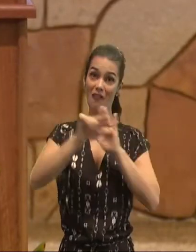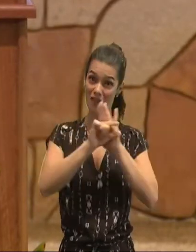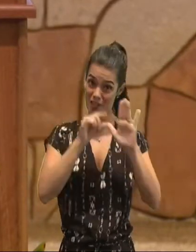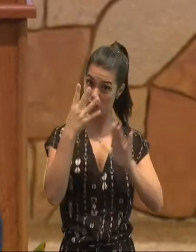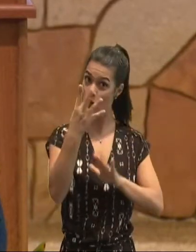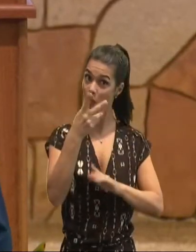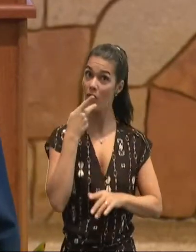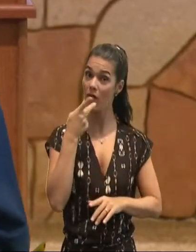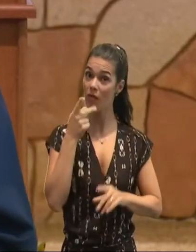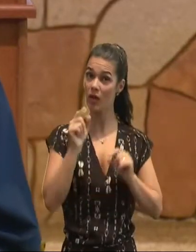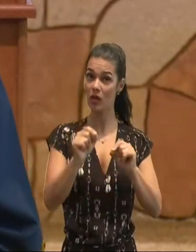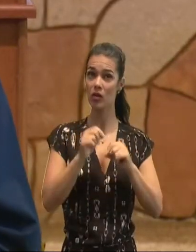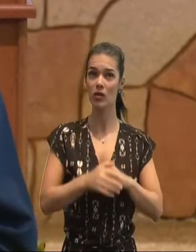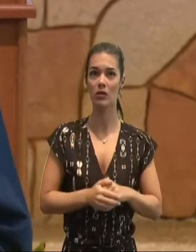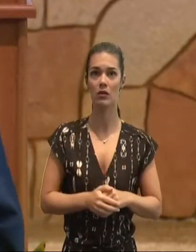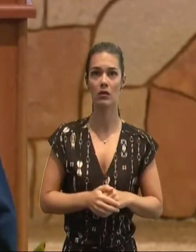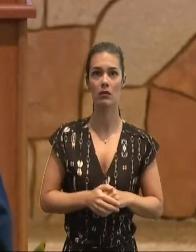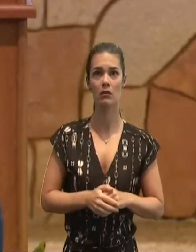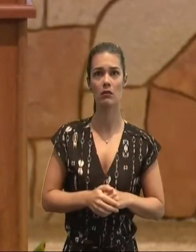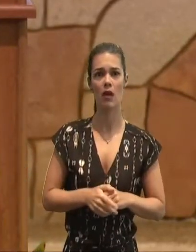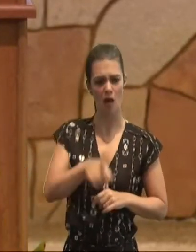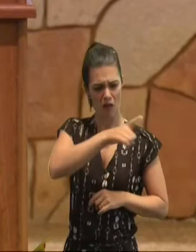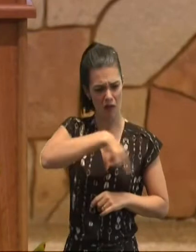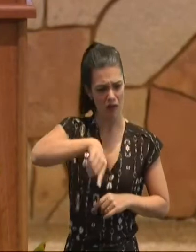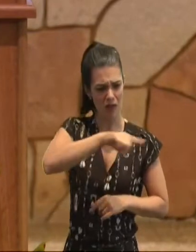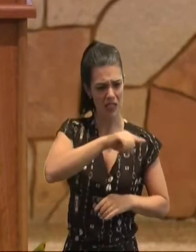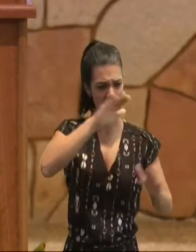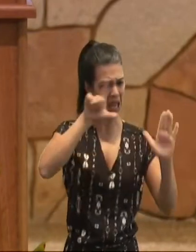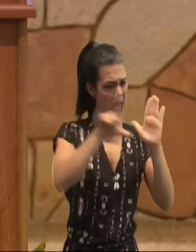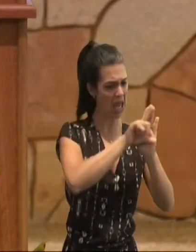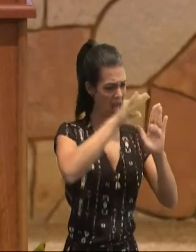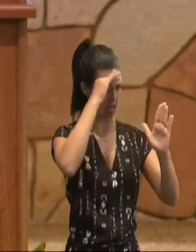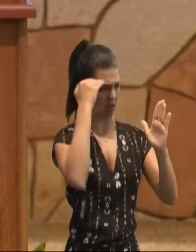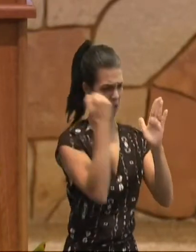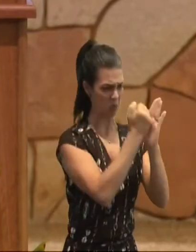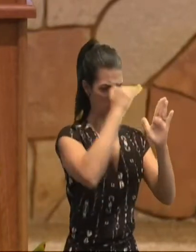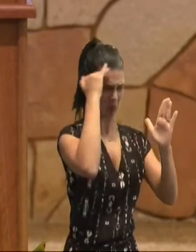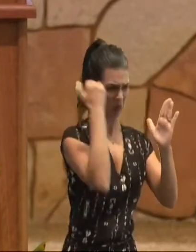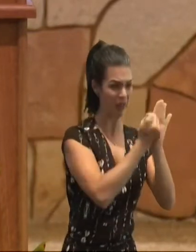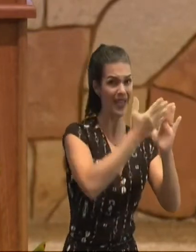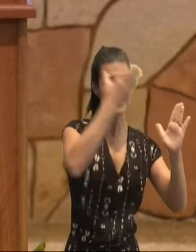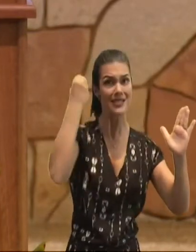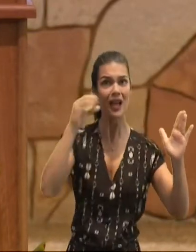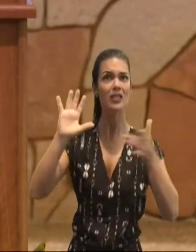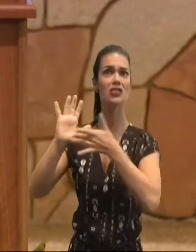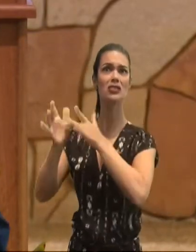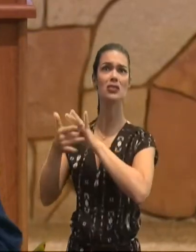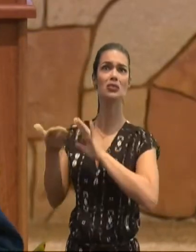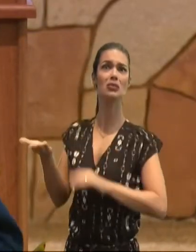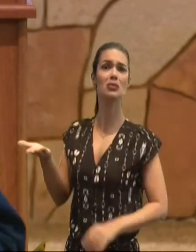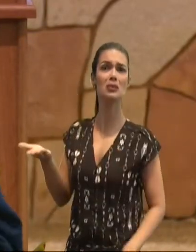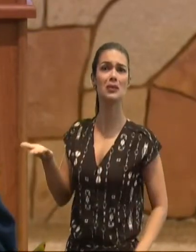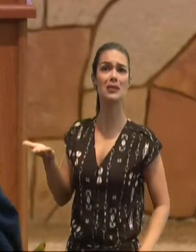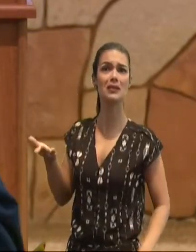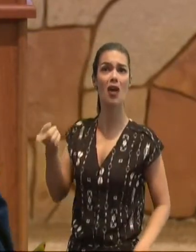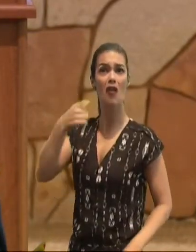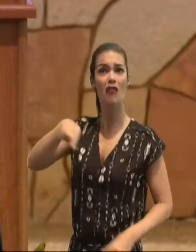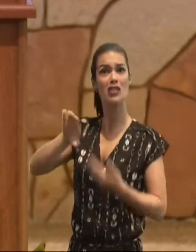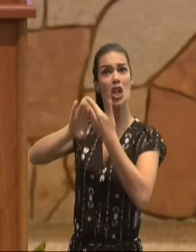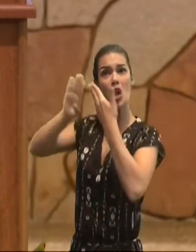de Cristo, vos desligastes, vós, que procurais, justificar-vos, pela lei, da graça,